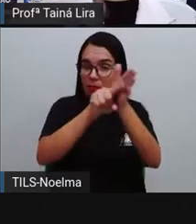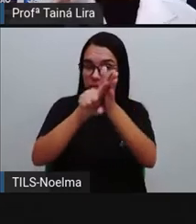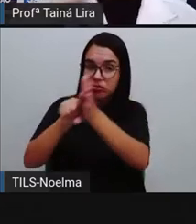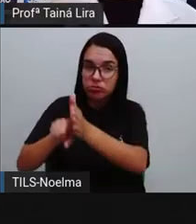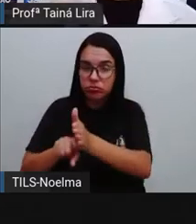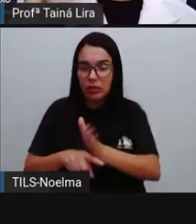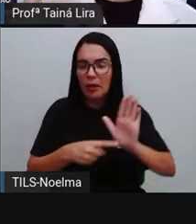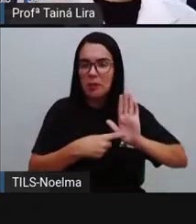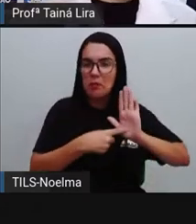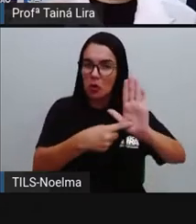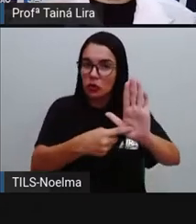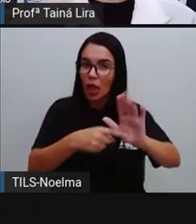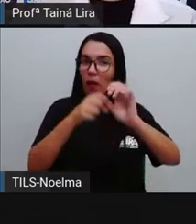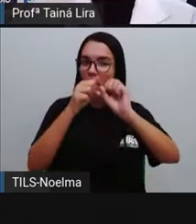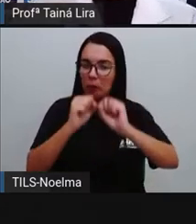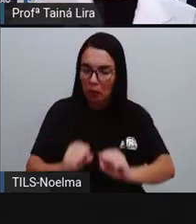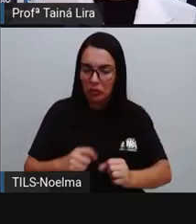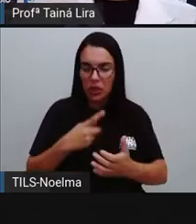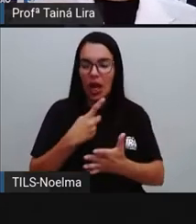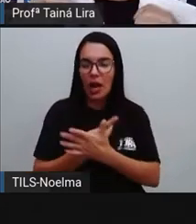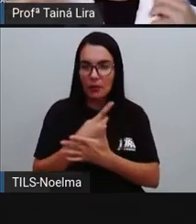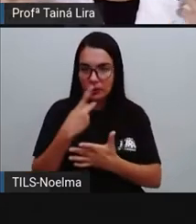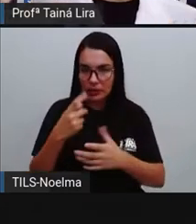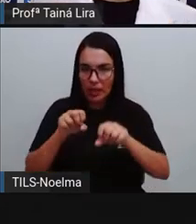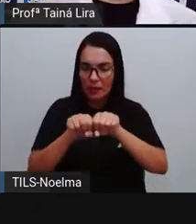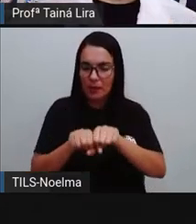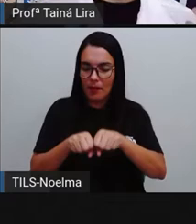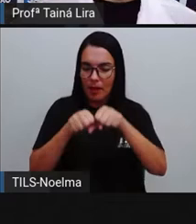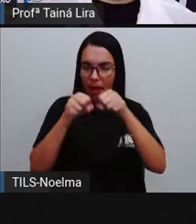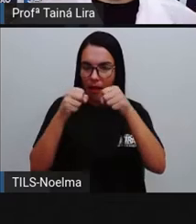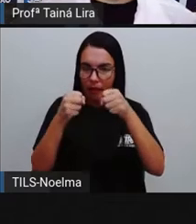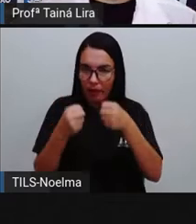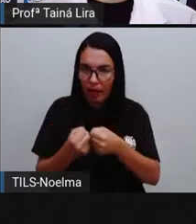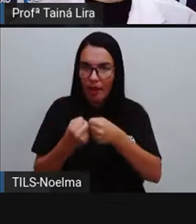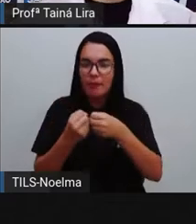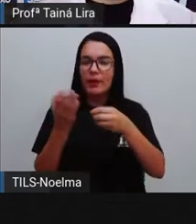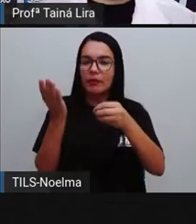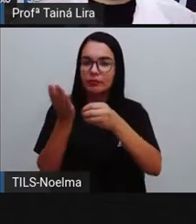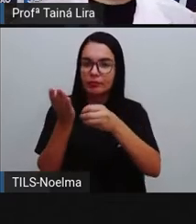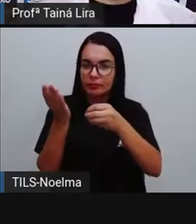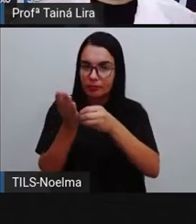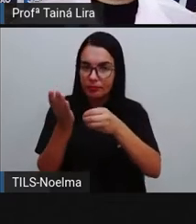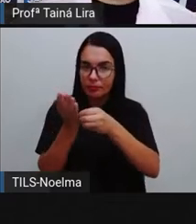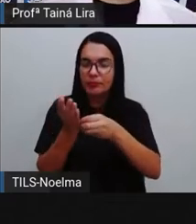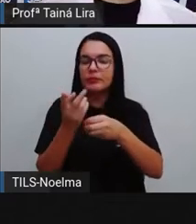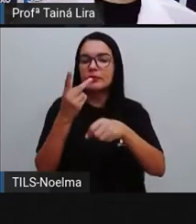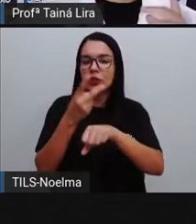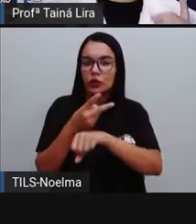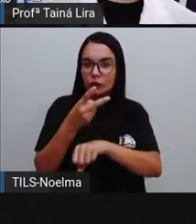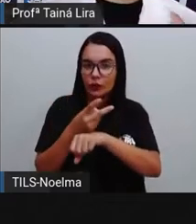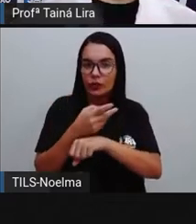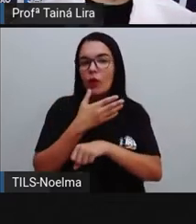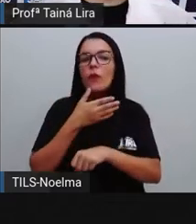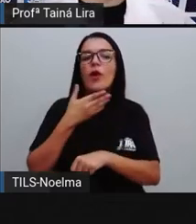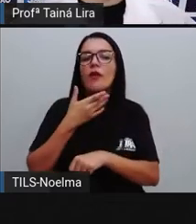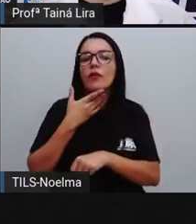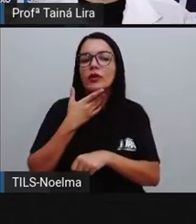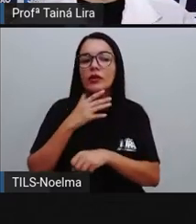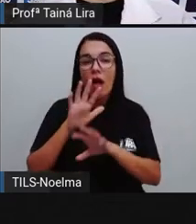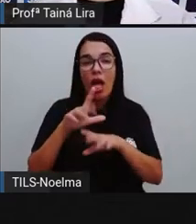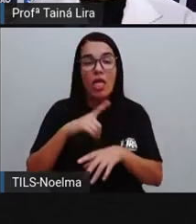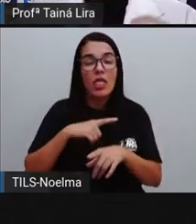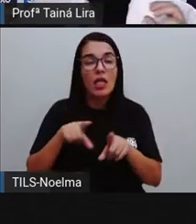mostrando que realmente conseguiu quebrar ali uma taça com a voz. Inclusive, eu vi um vídeo